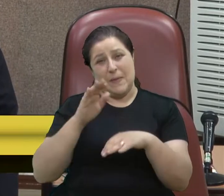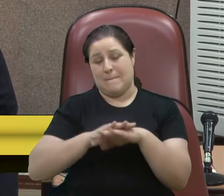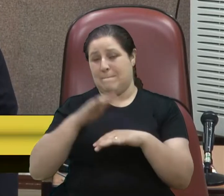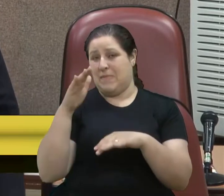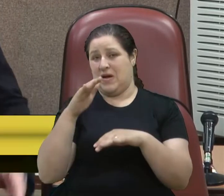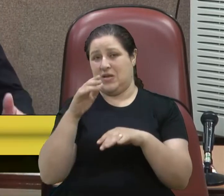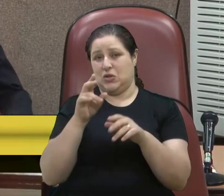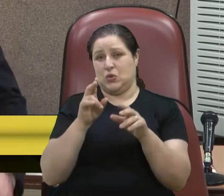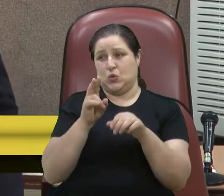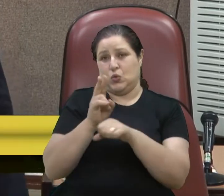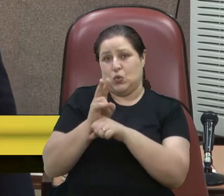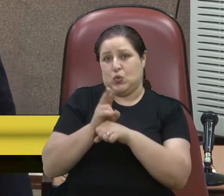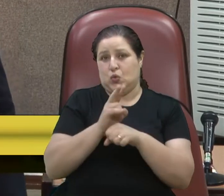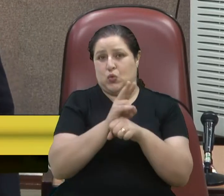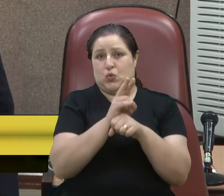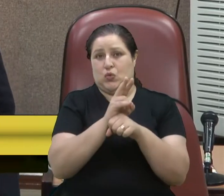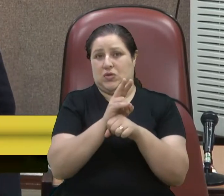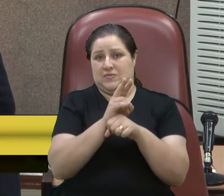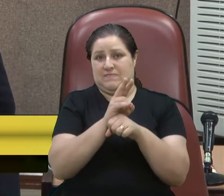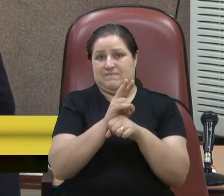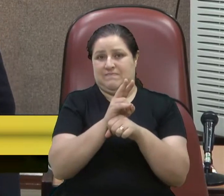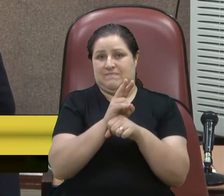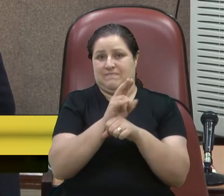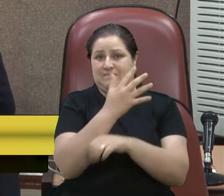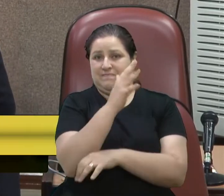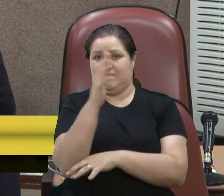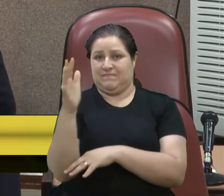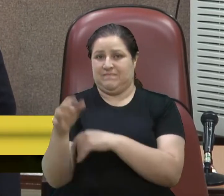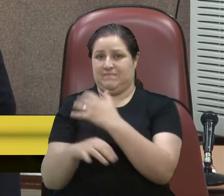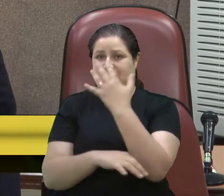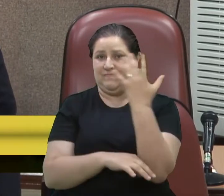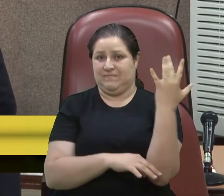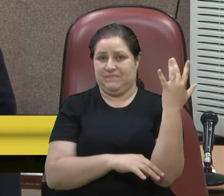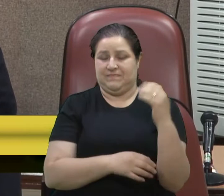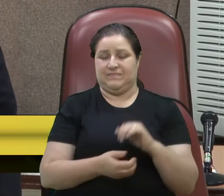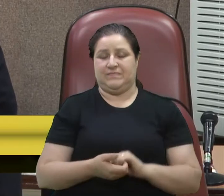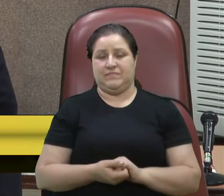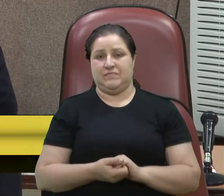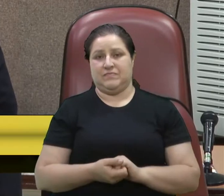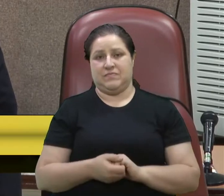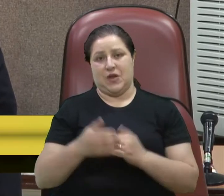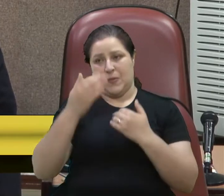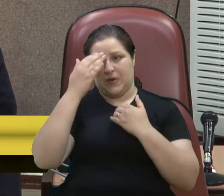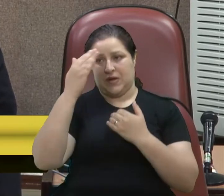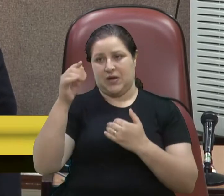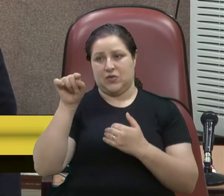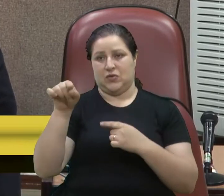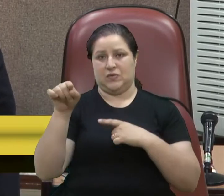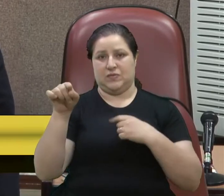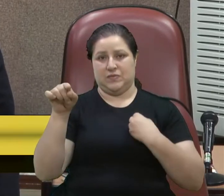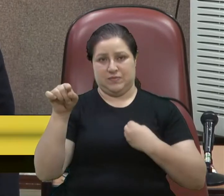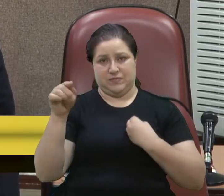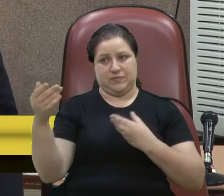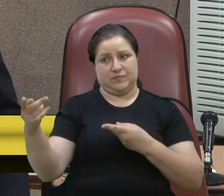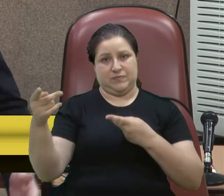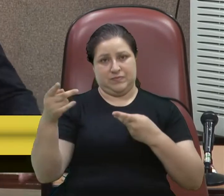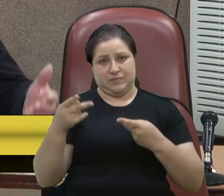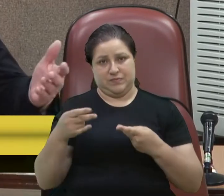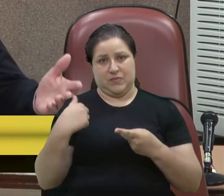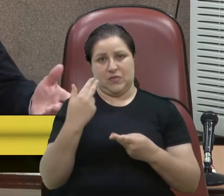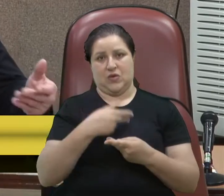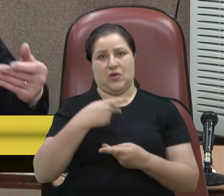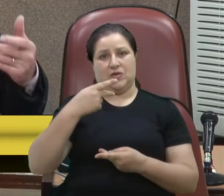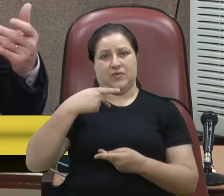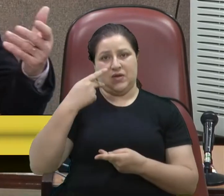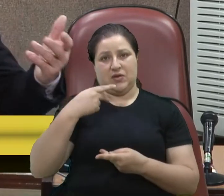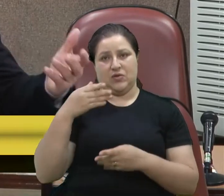Então, agradeço a presença e nós, vereadores, estamos aí para aprender com